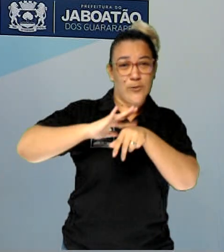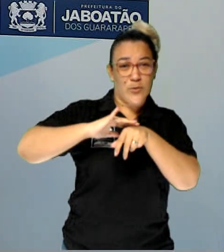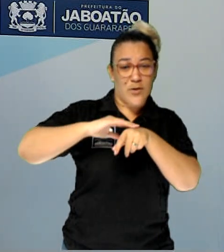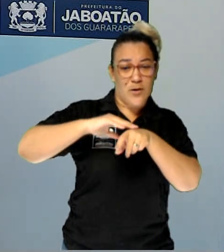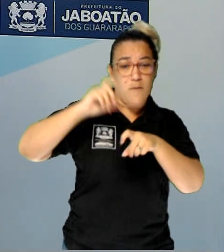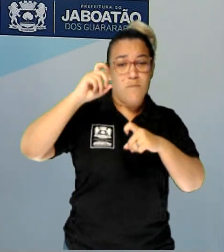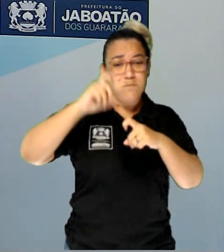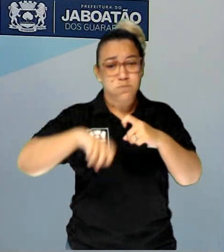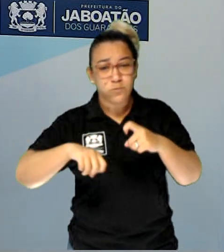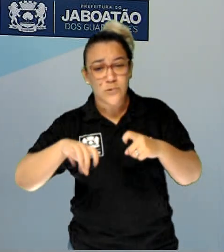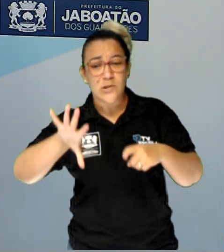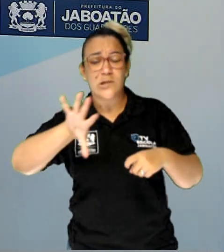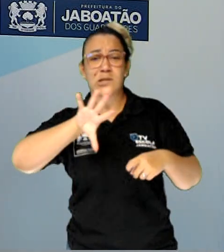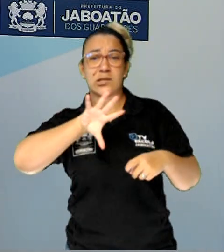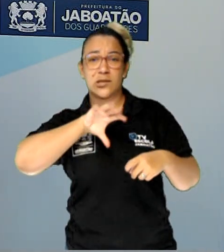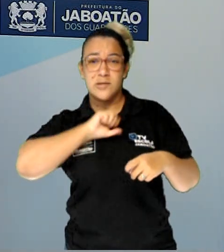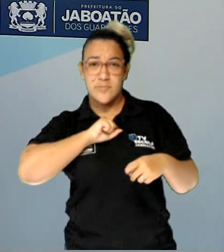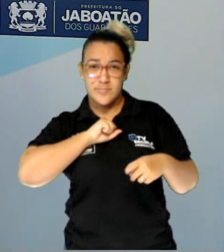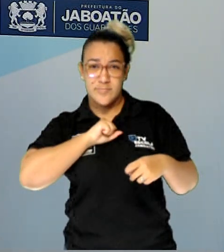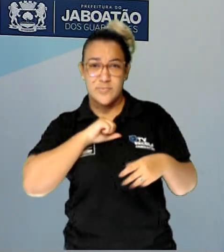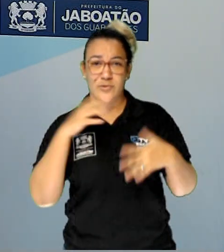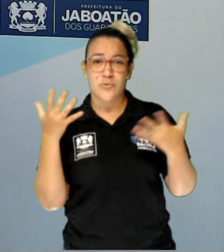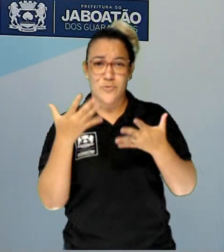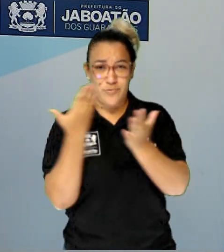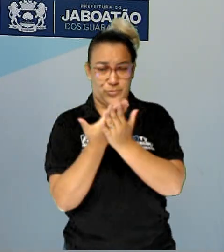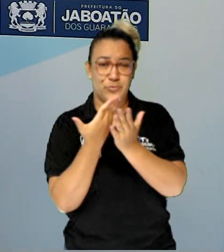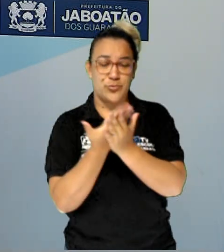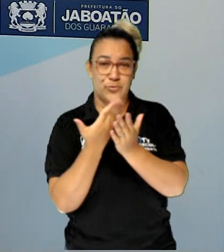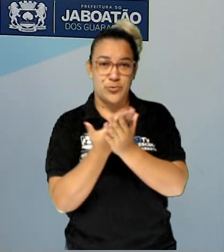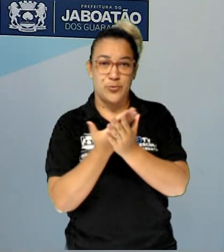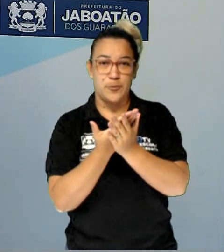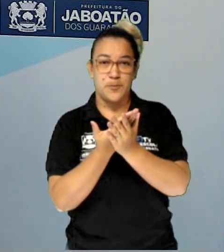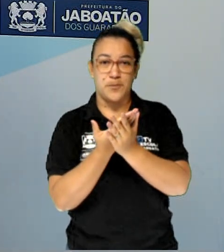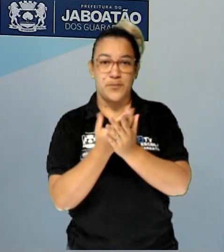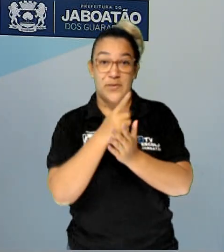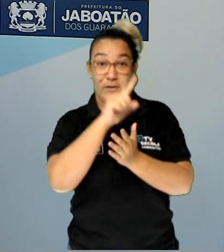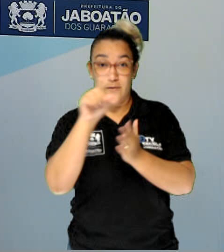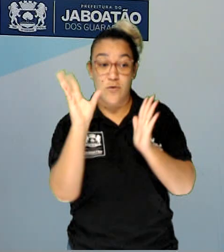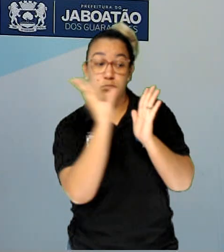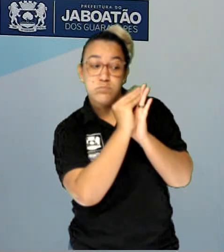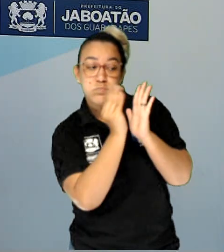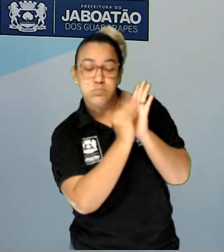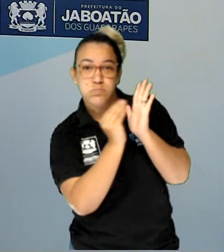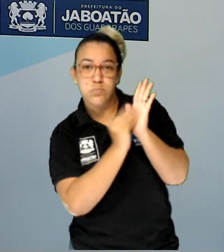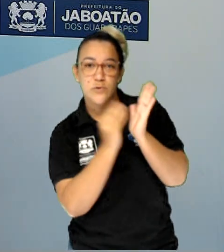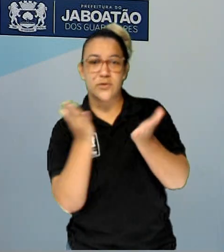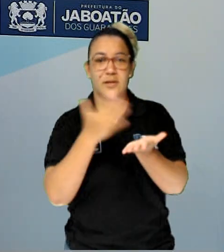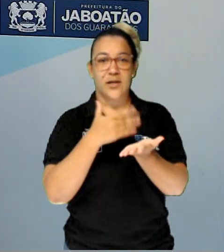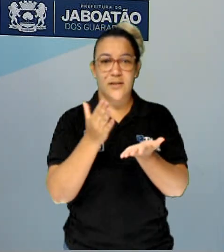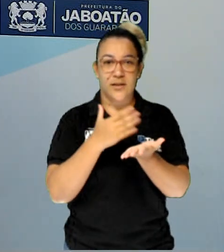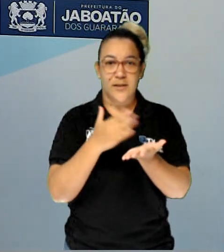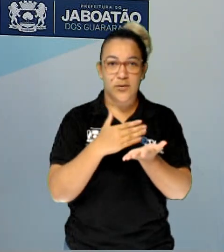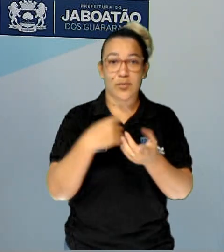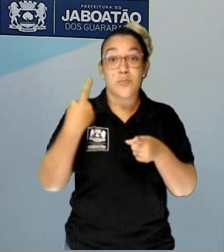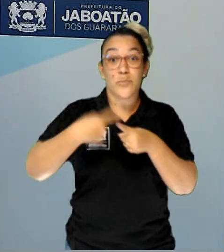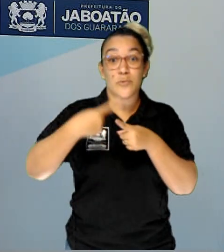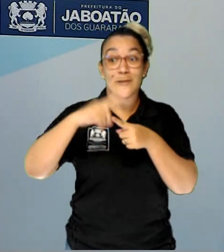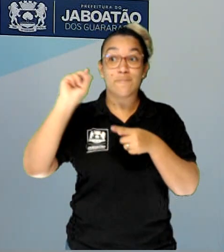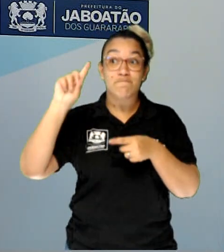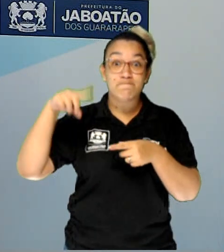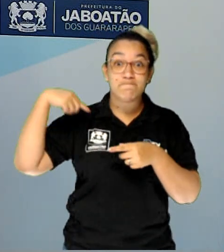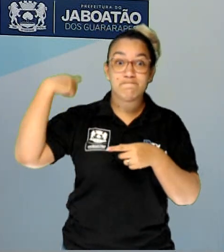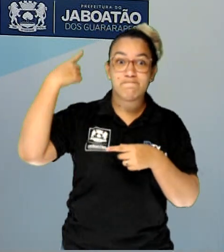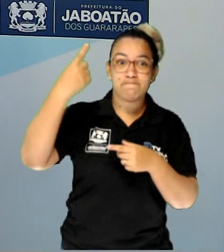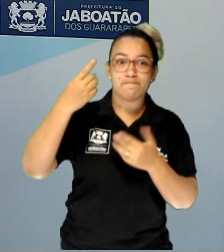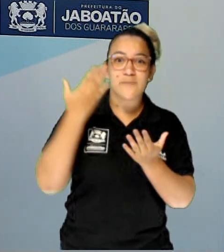que a gente vê aqui na TV Escola de Aboatão, né? Escreva aí direitinho no seu caderno, porque na próxima